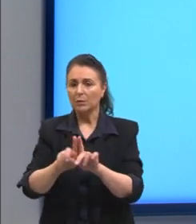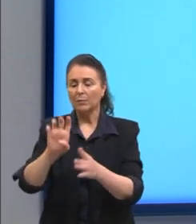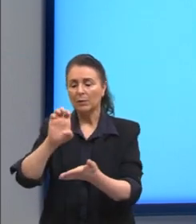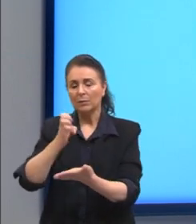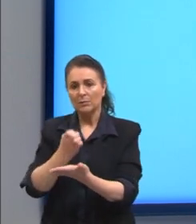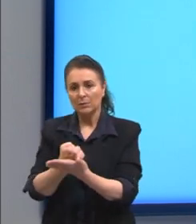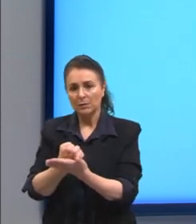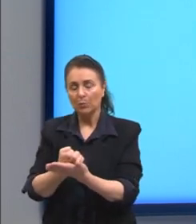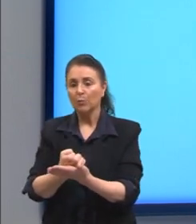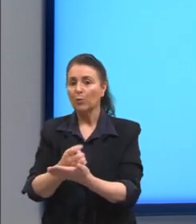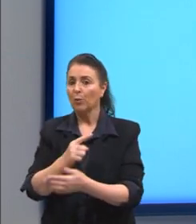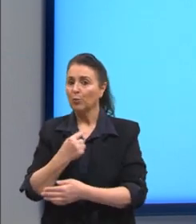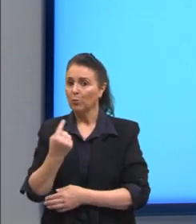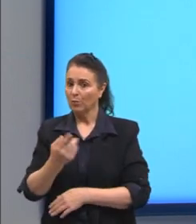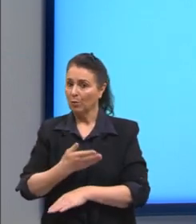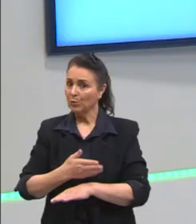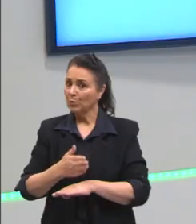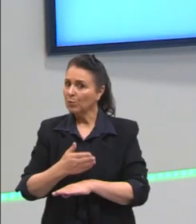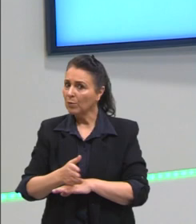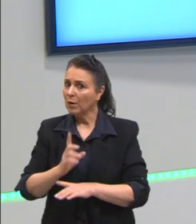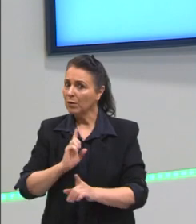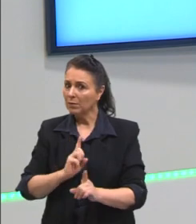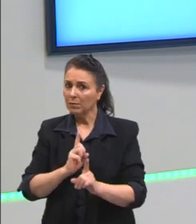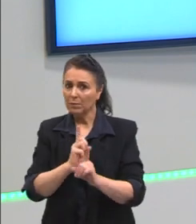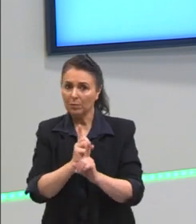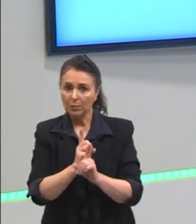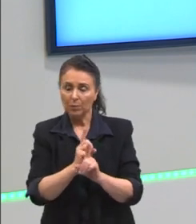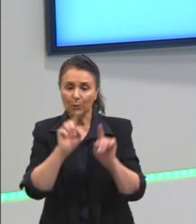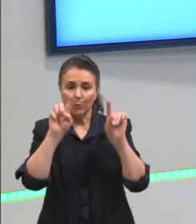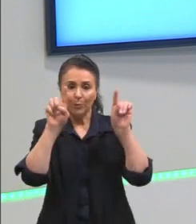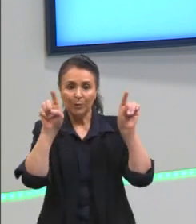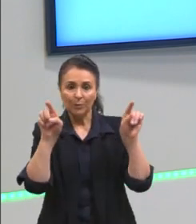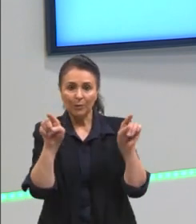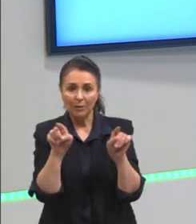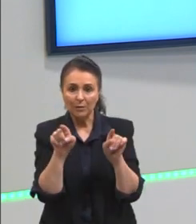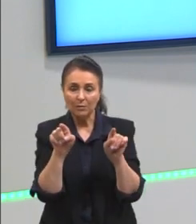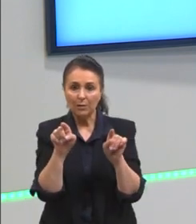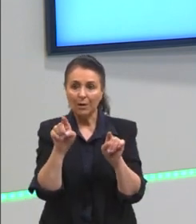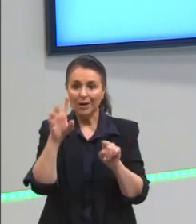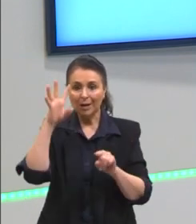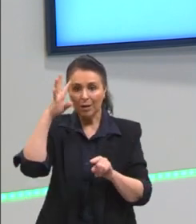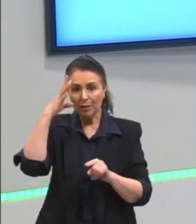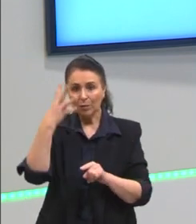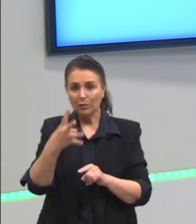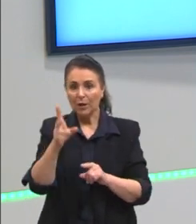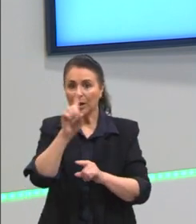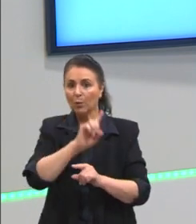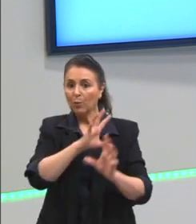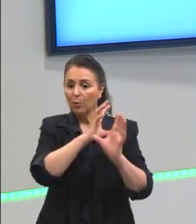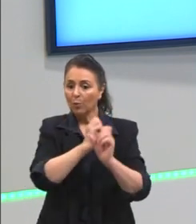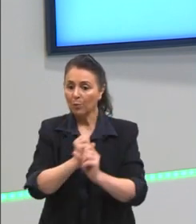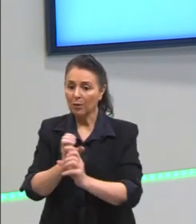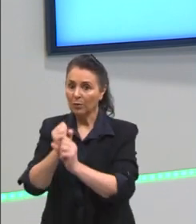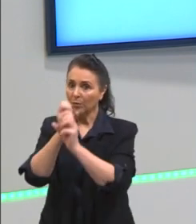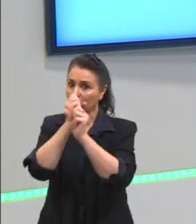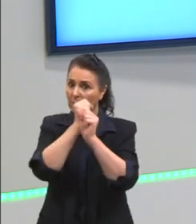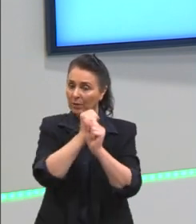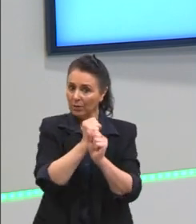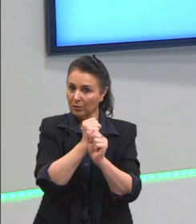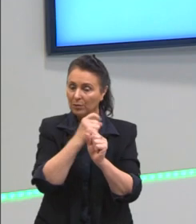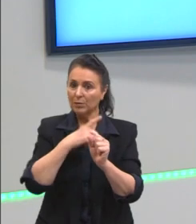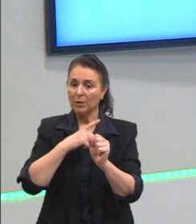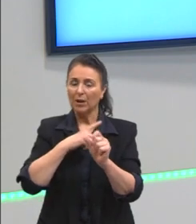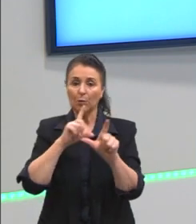nós já estamos acostumados a encontrar ali o parênteses e ter que resolver algumas operações, né? Se nós temos uma